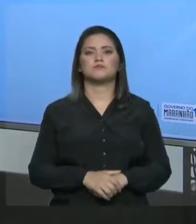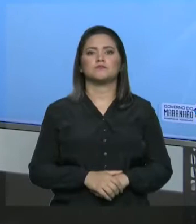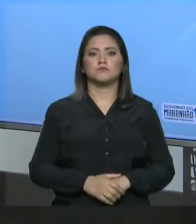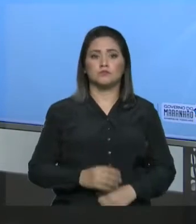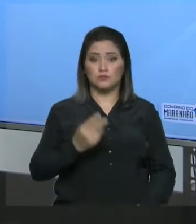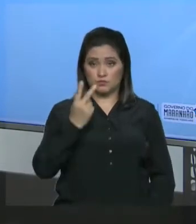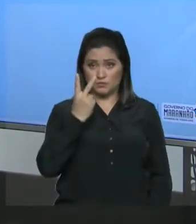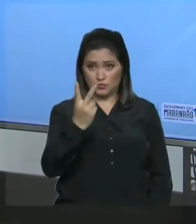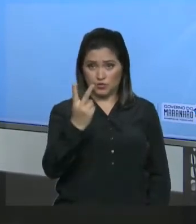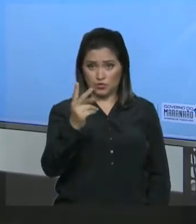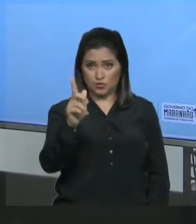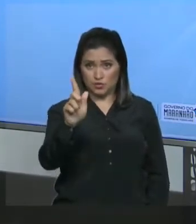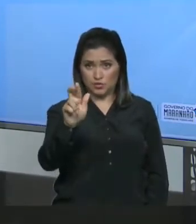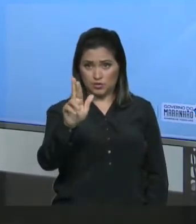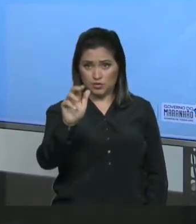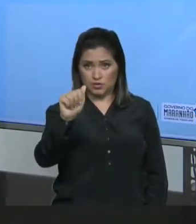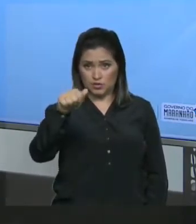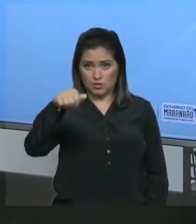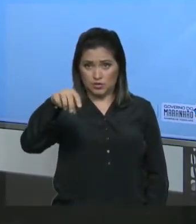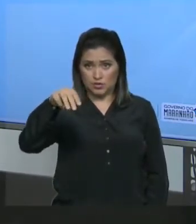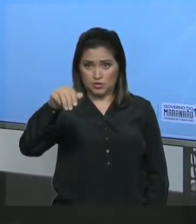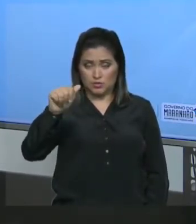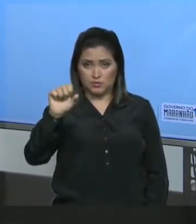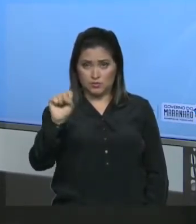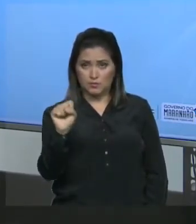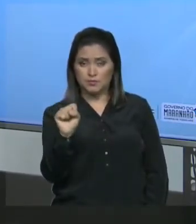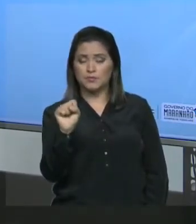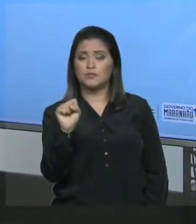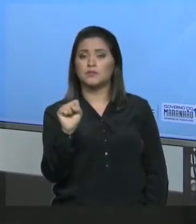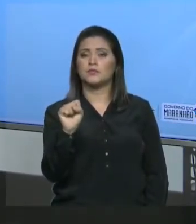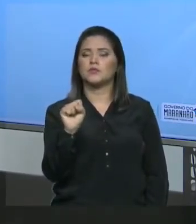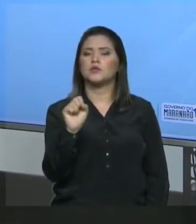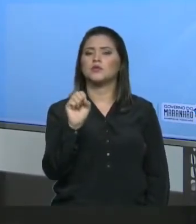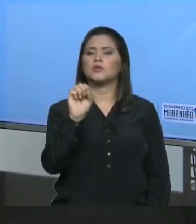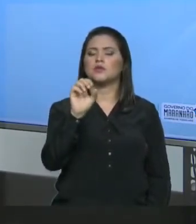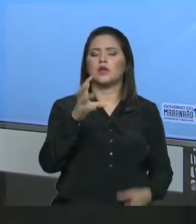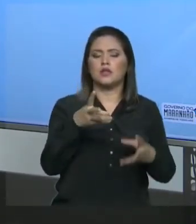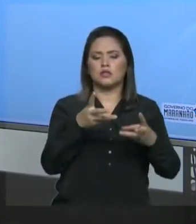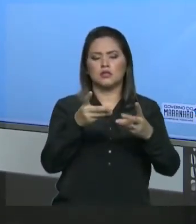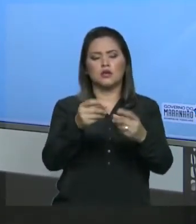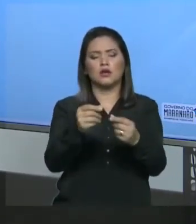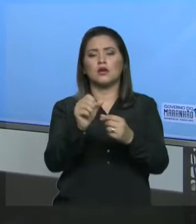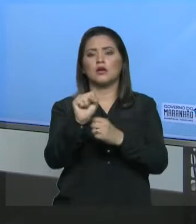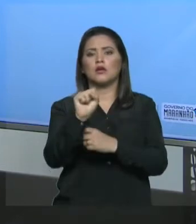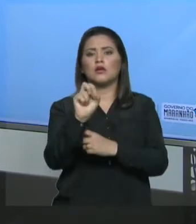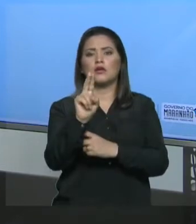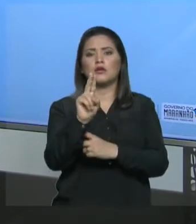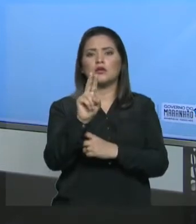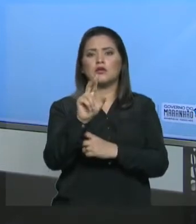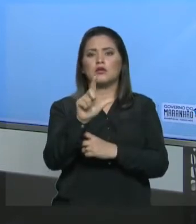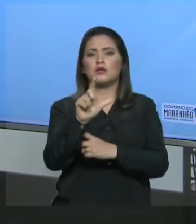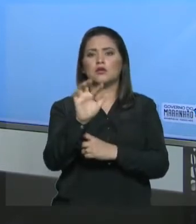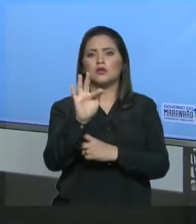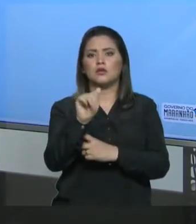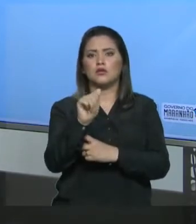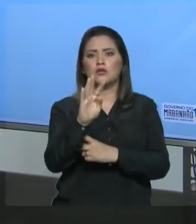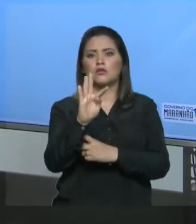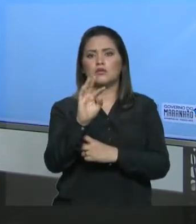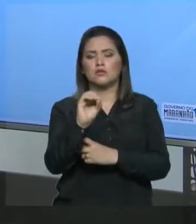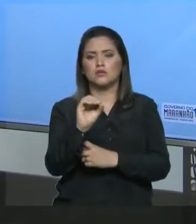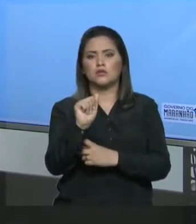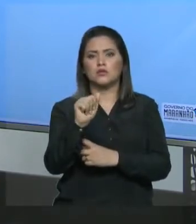2 gramas de sulfato de amônio e completou o volume do balão com água. podemos dizer que a